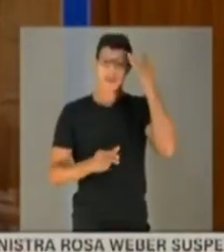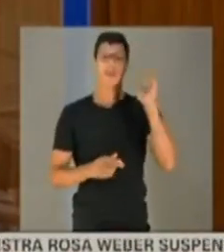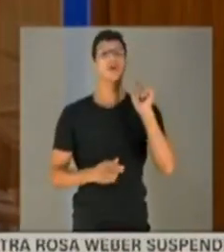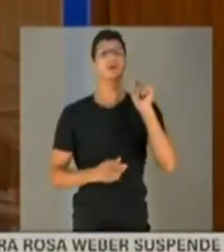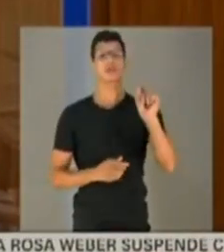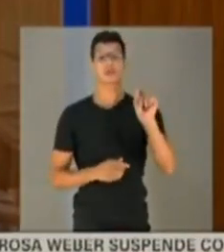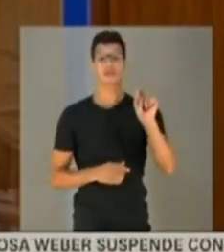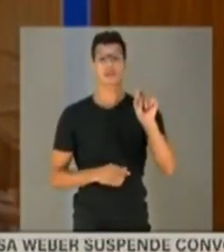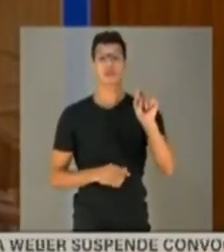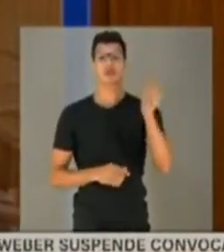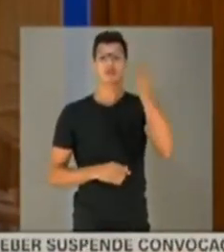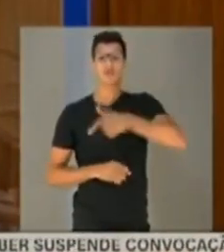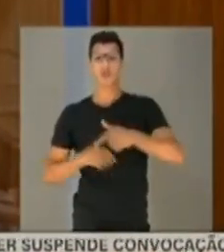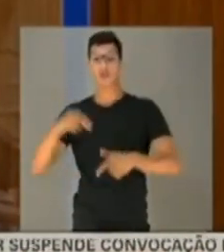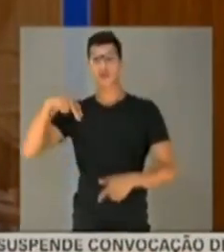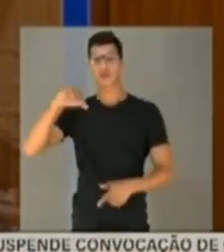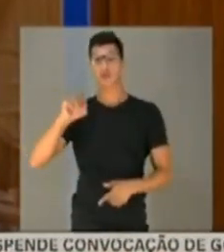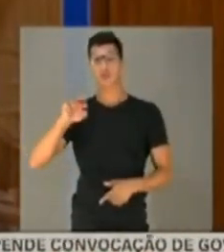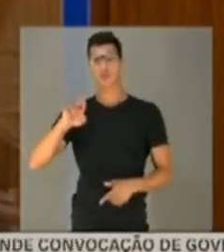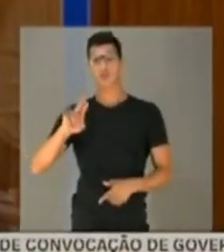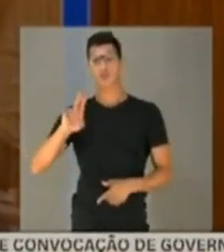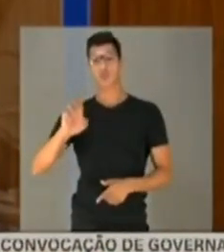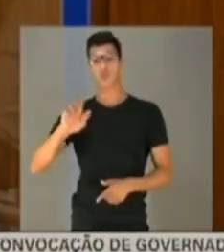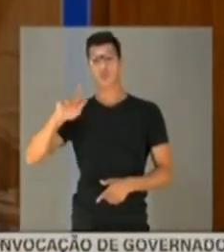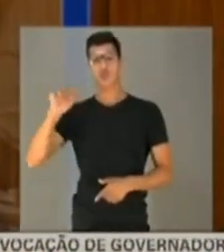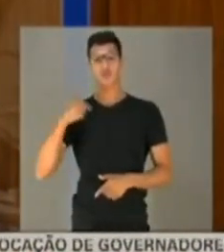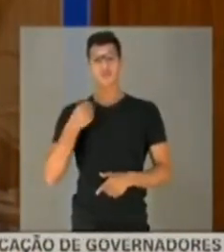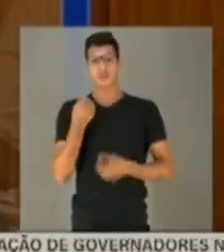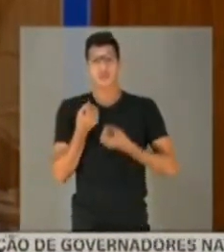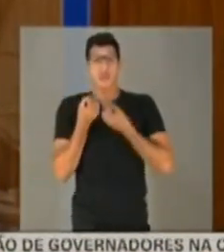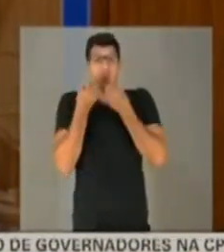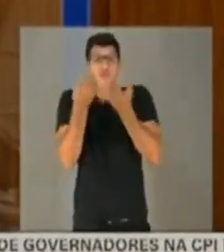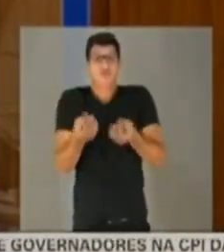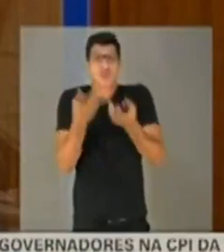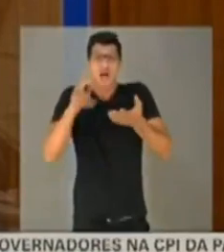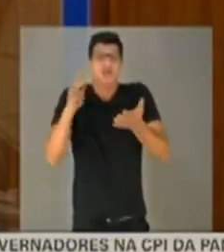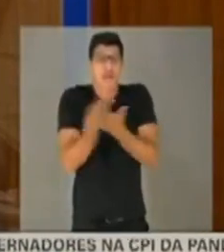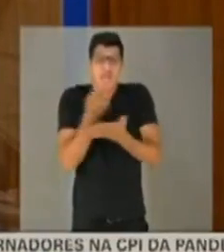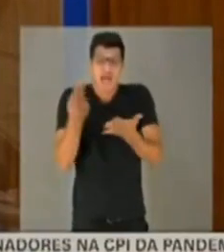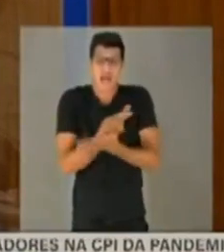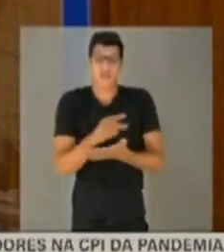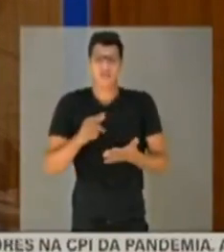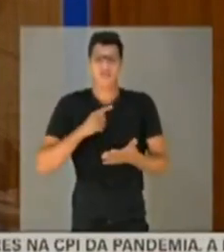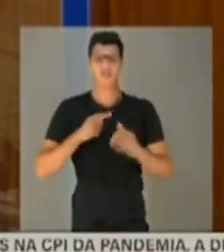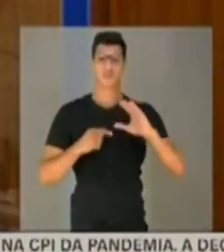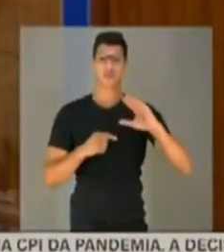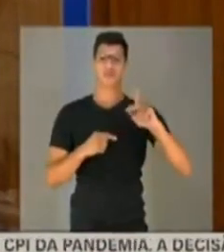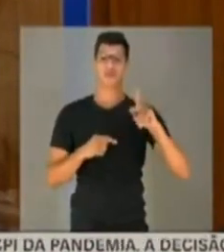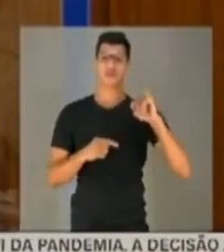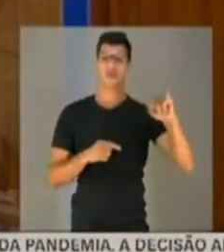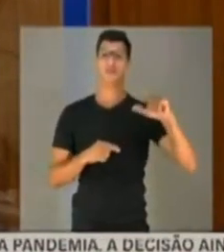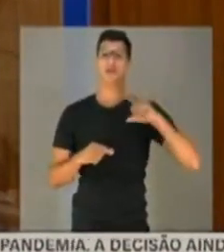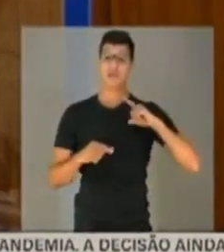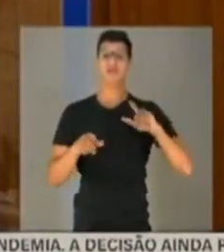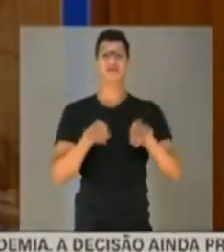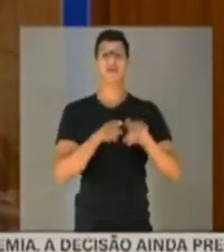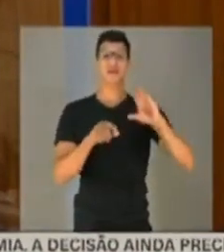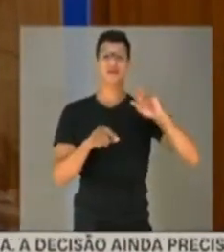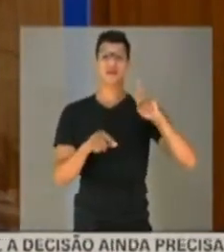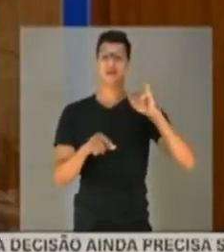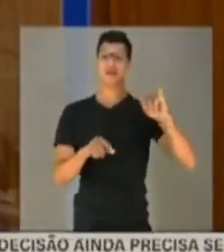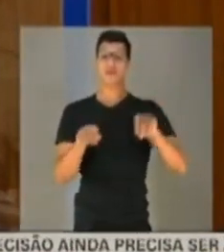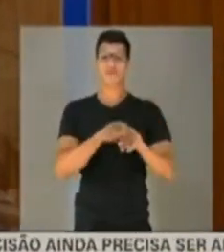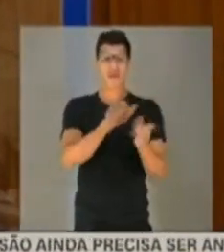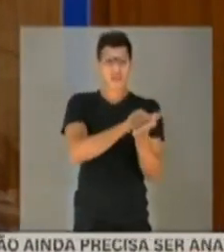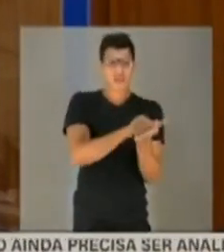do que na Noruega e na Dinamarca. O senhor deu um dado completamente errado. teve uma CPI também. Lá teve uma CPI e